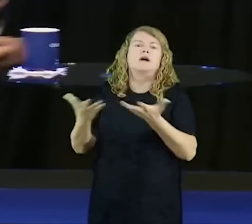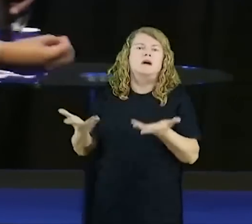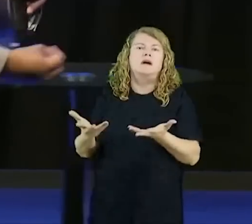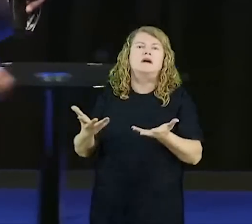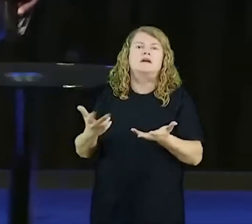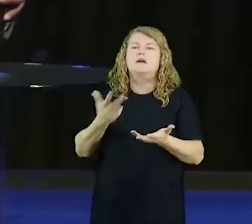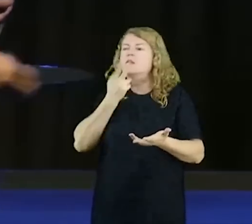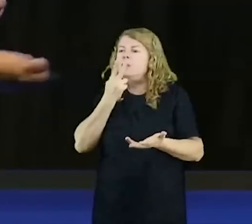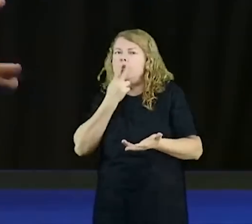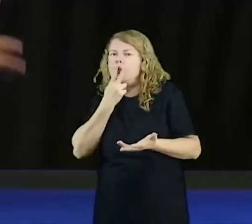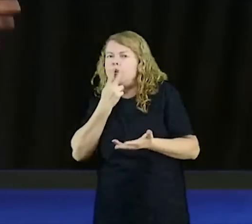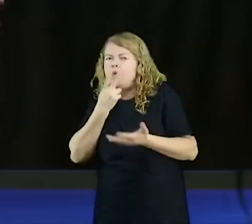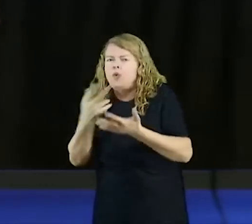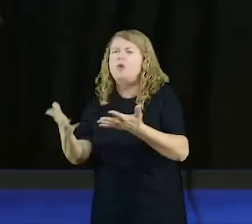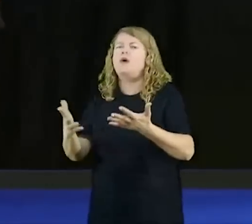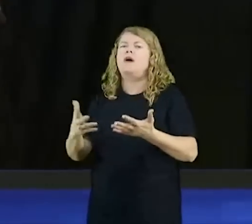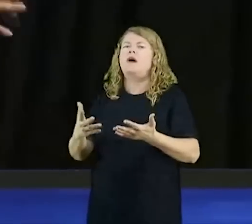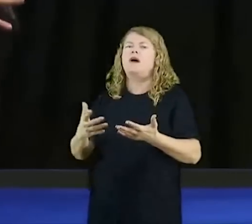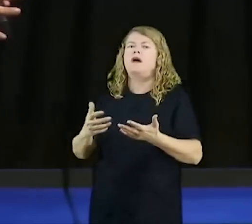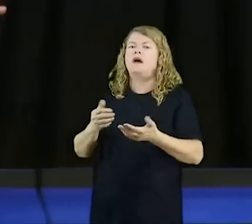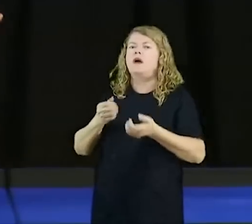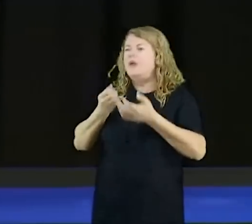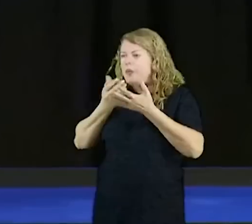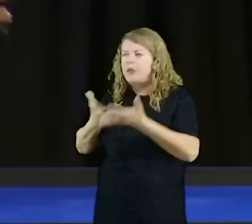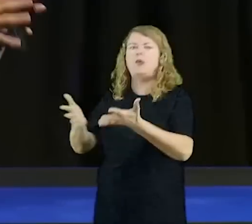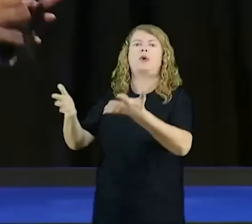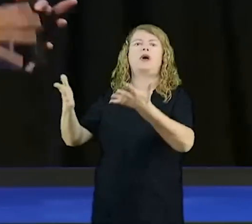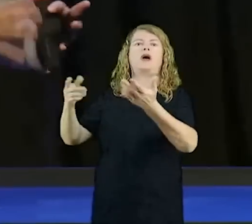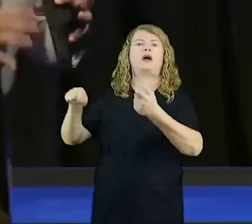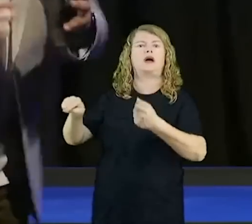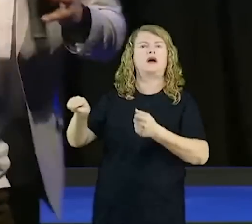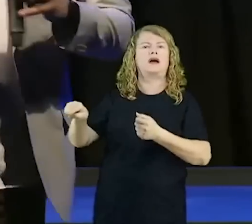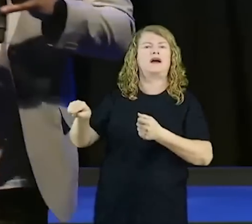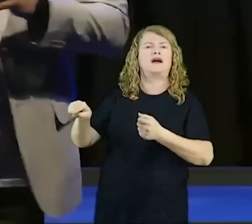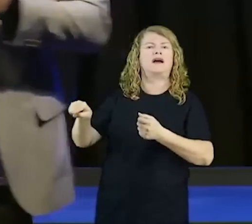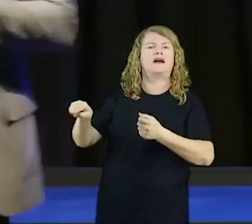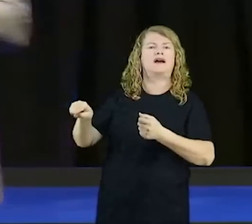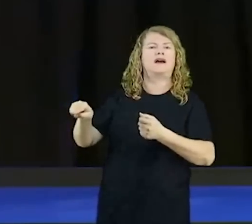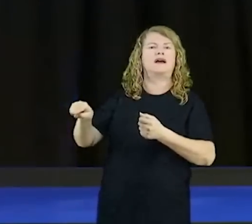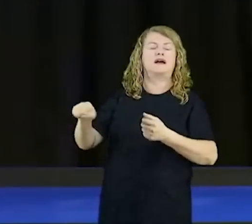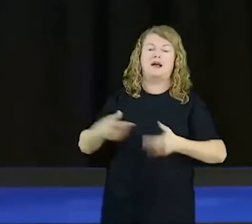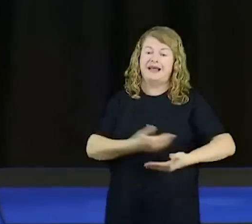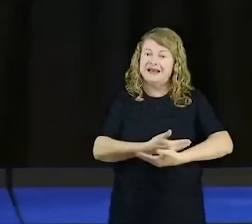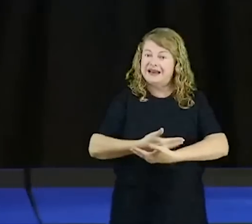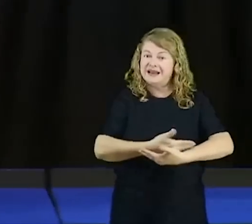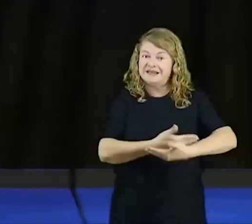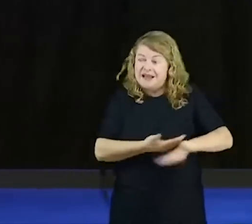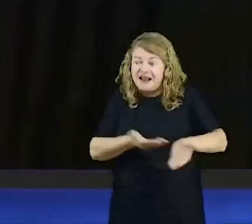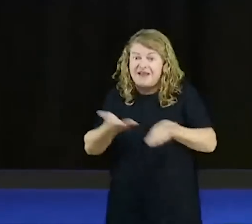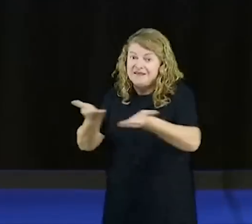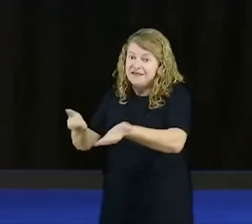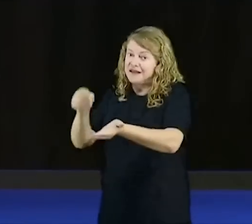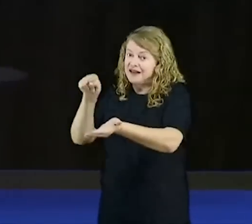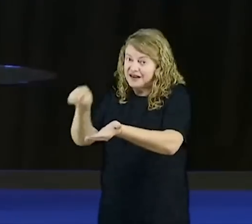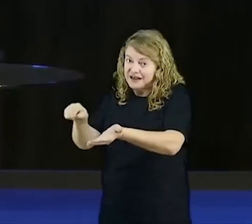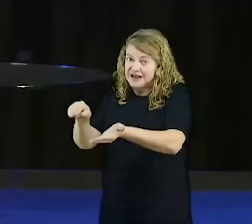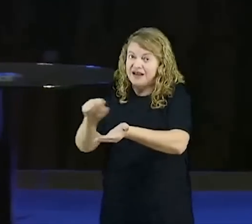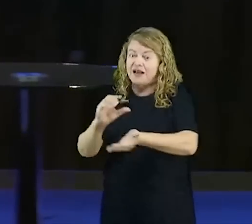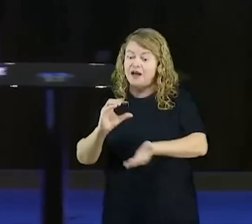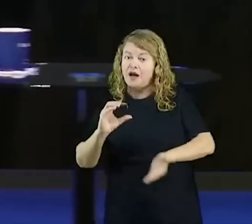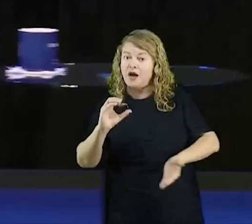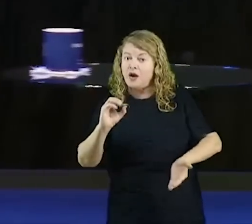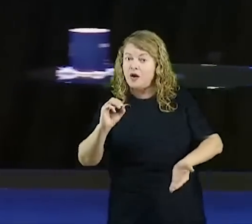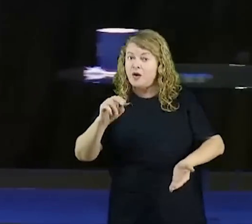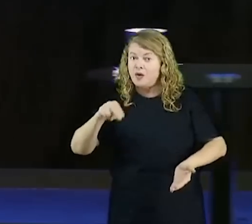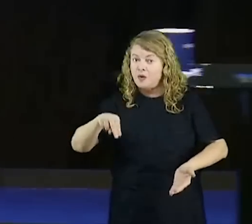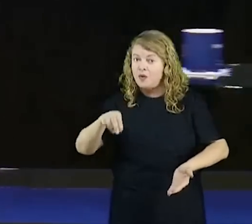tornam em iniquidade. Então, uma criança que é consagrada, essa criança, se torna uma vítima,